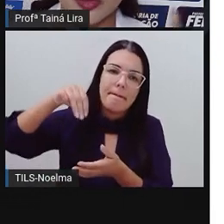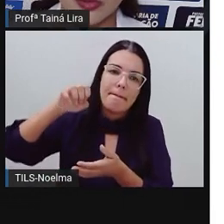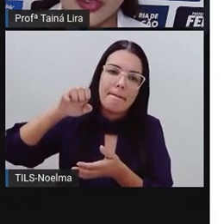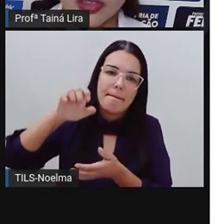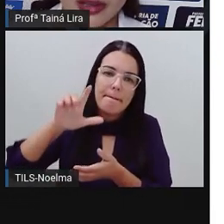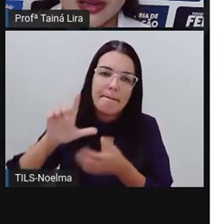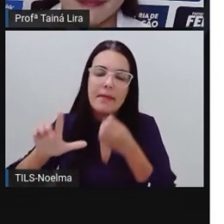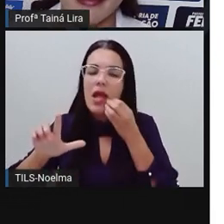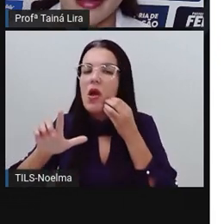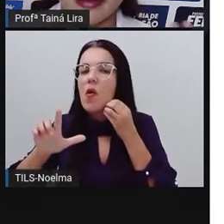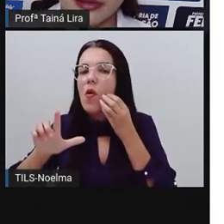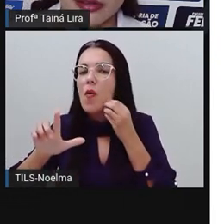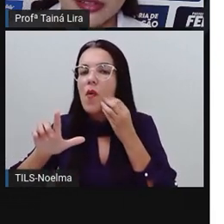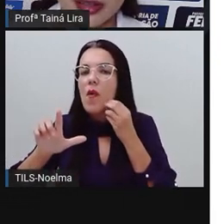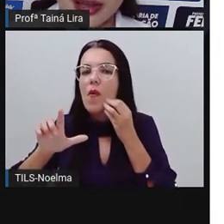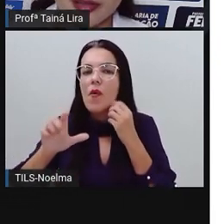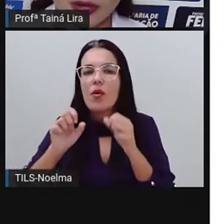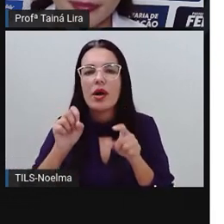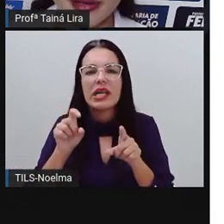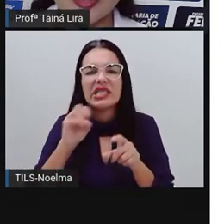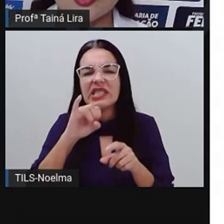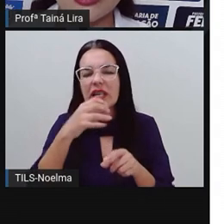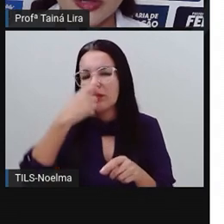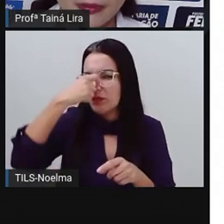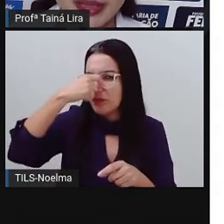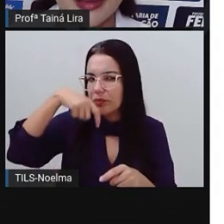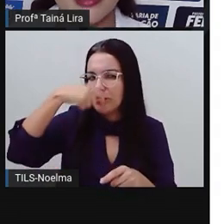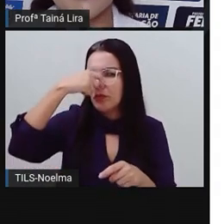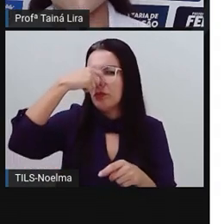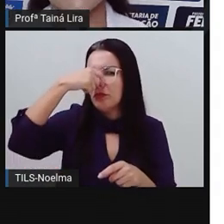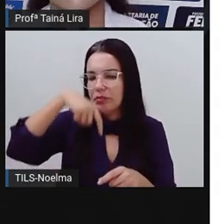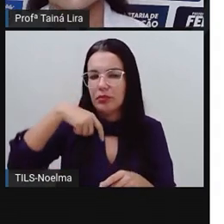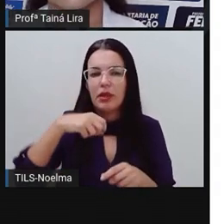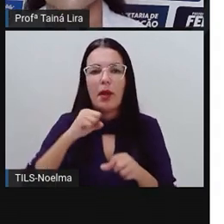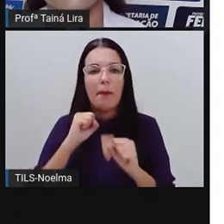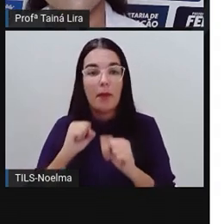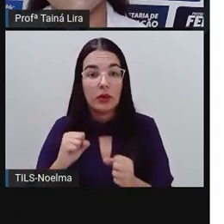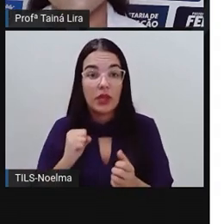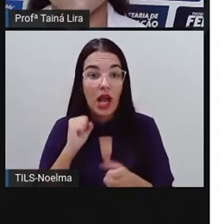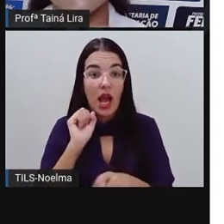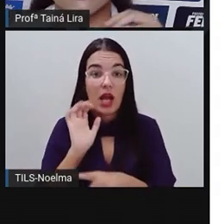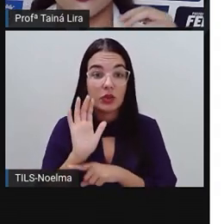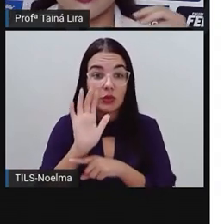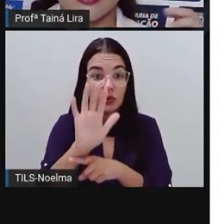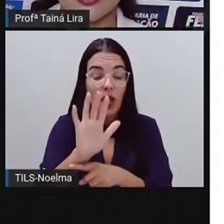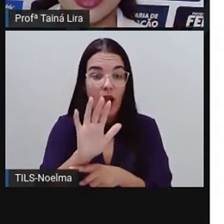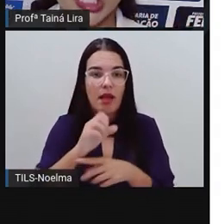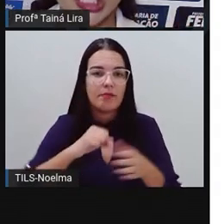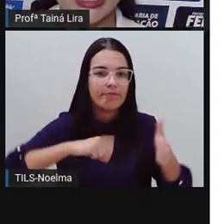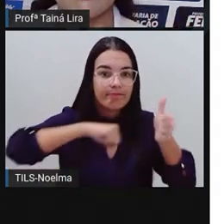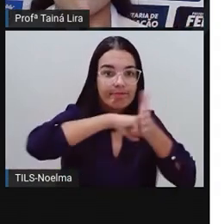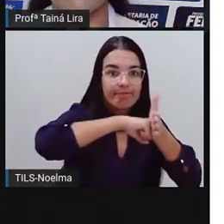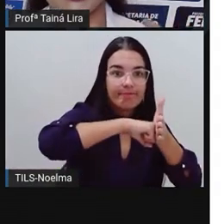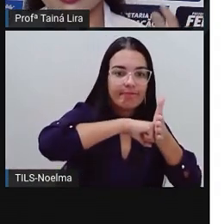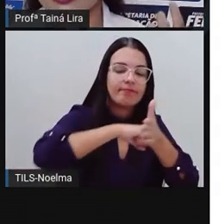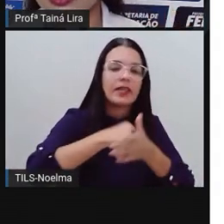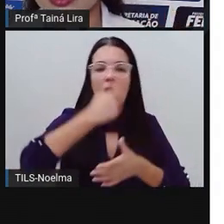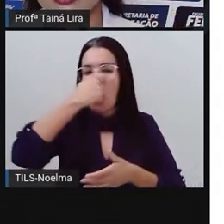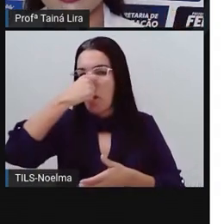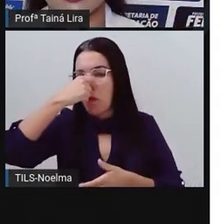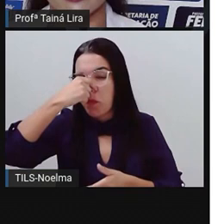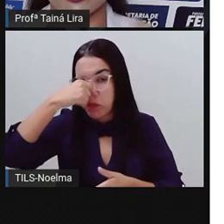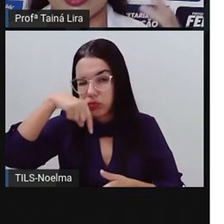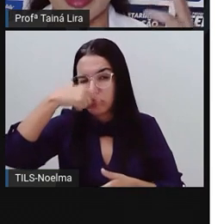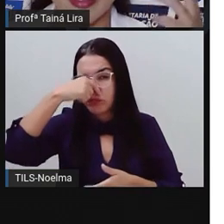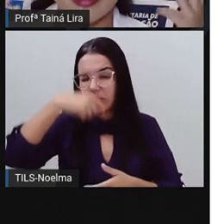principalmente quando a gente tá aí gripado, resfriado, ó, porque ela ajuda a combater todos esses sintomas aí de gripe, de pneumonia,